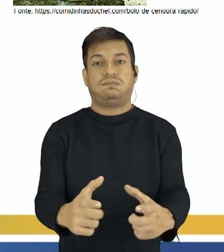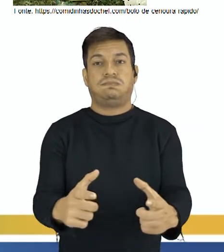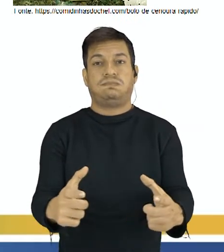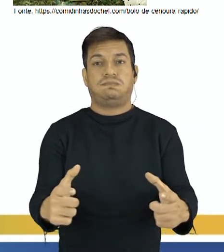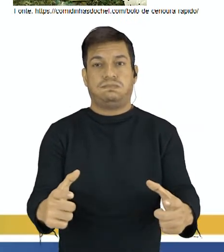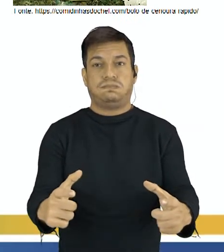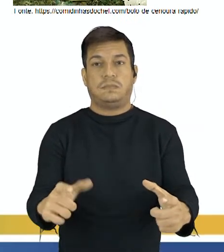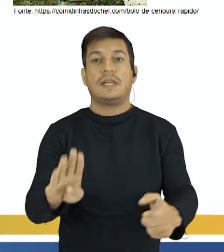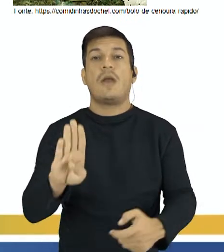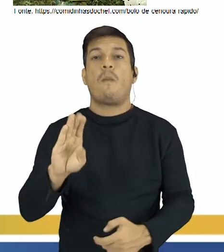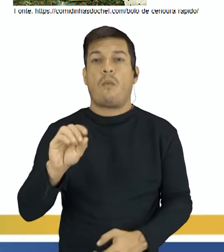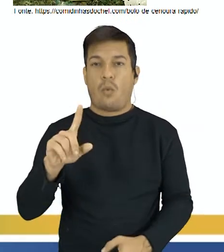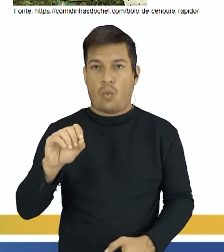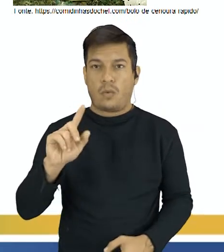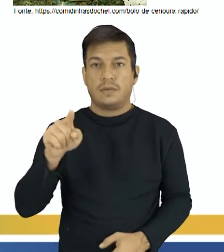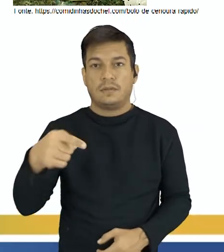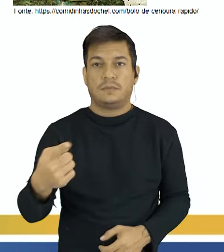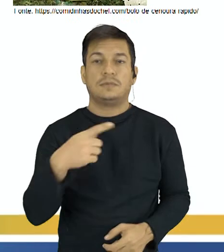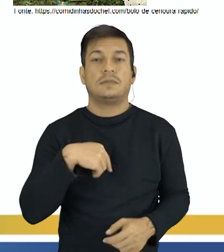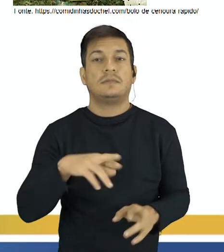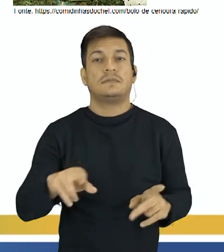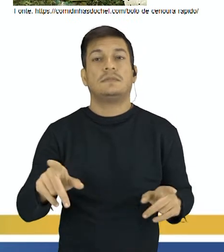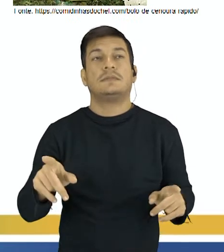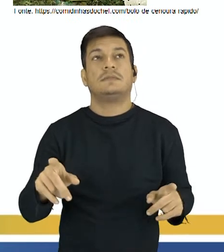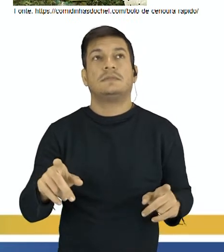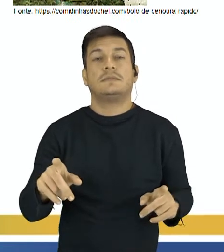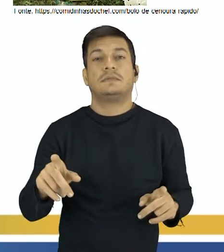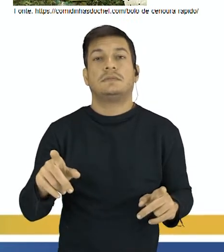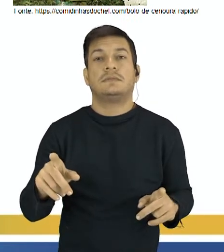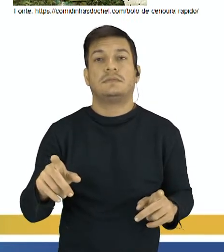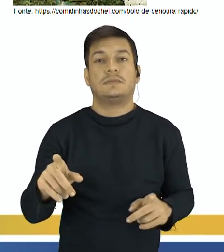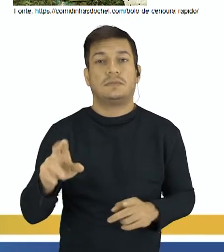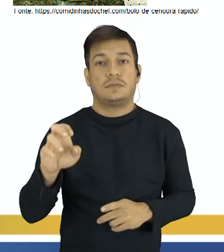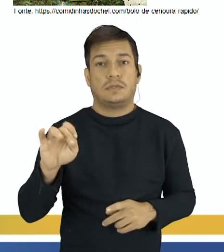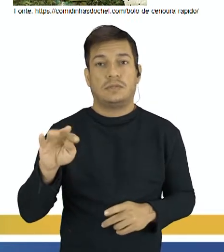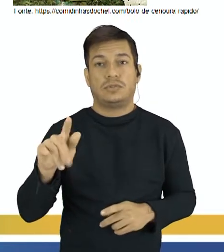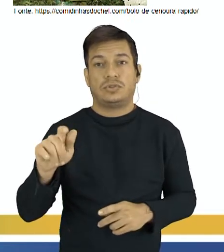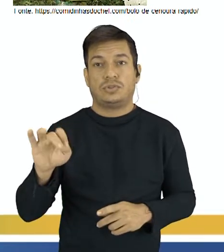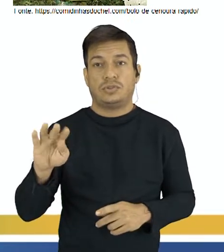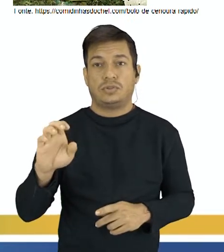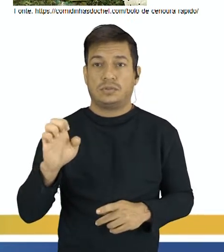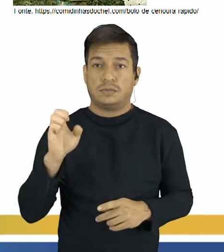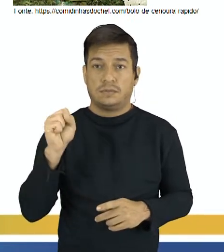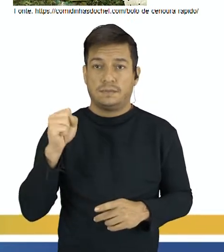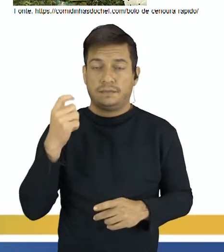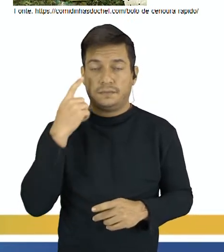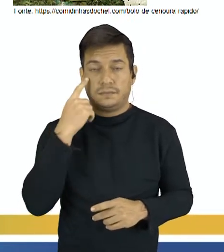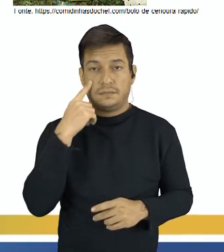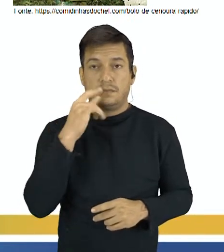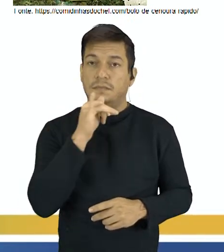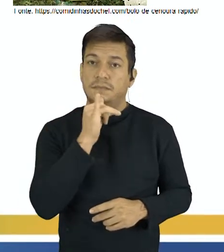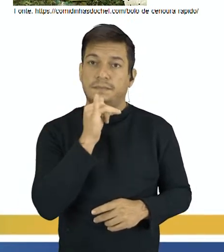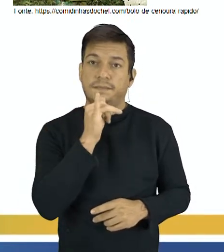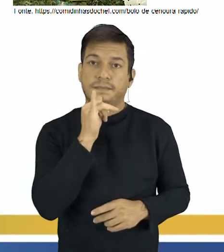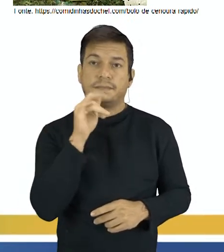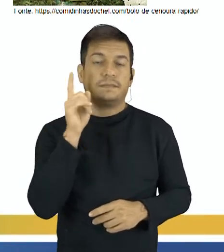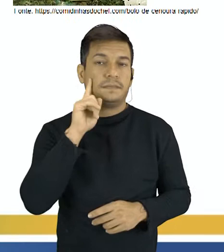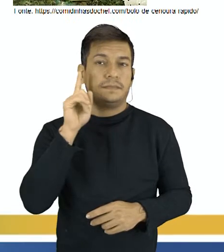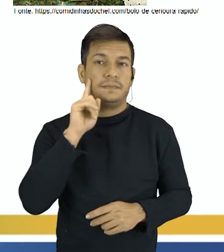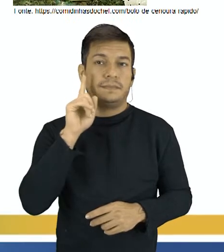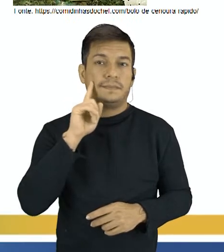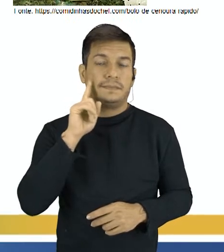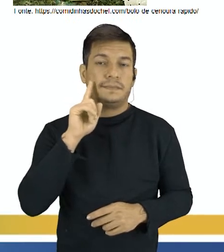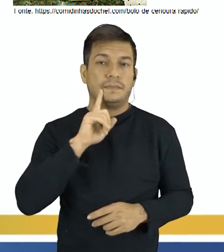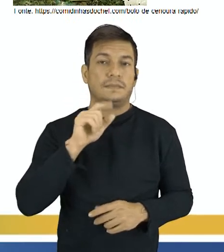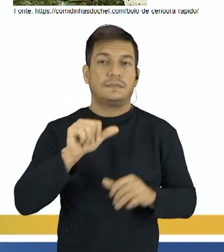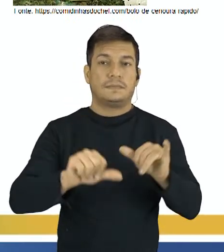um produto, que é o bolo, que é diferente destes reagentes, tá? Então, ali a gente tem um exemplo do dia a dia de